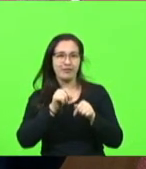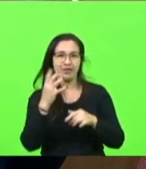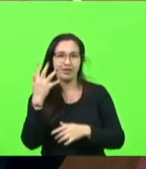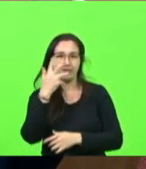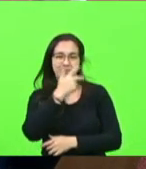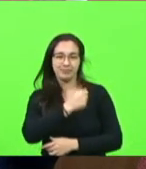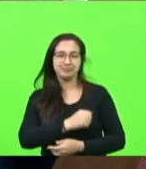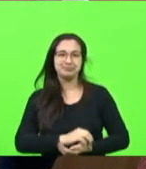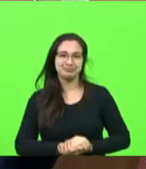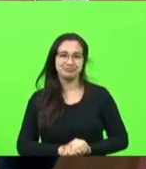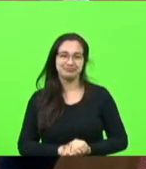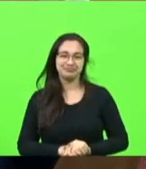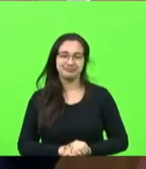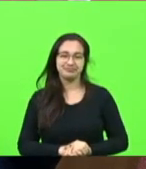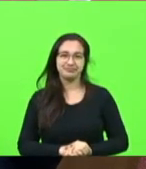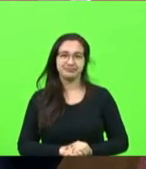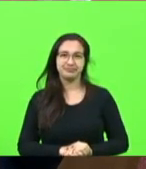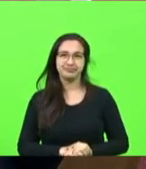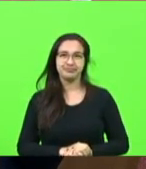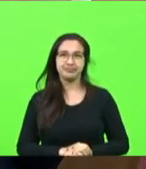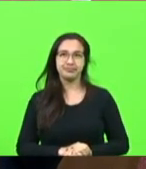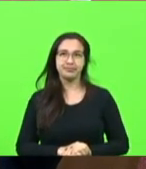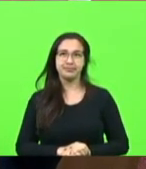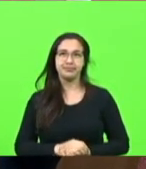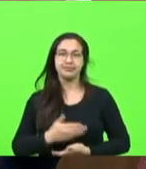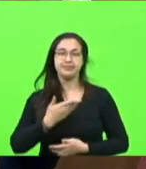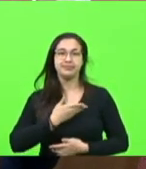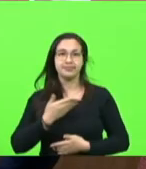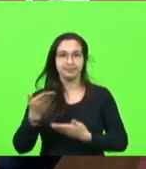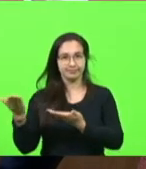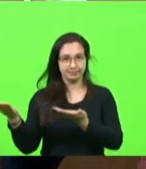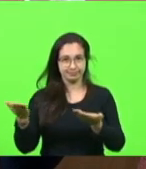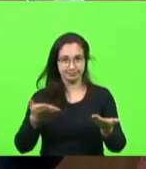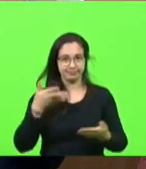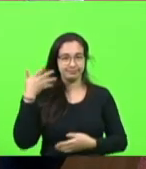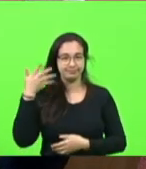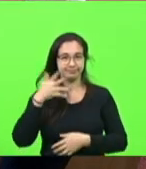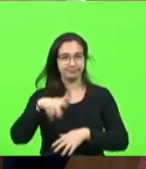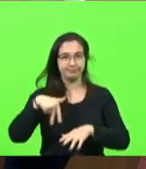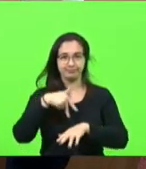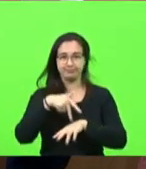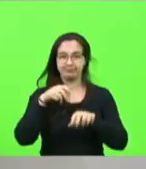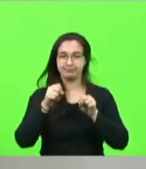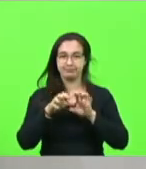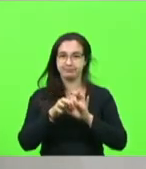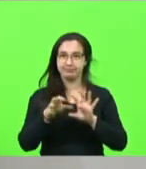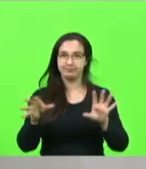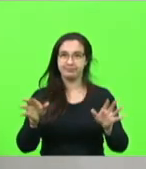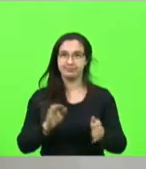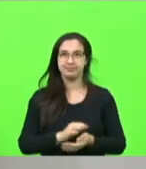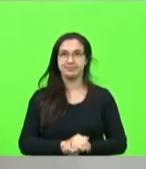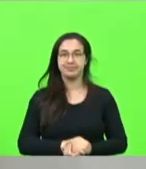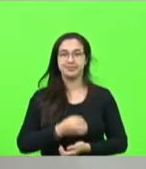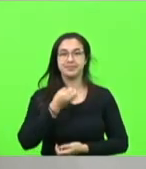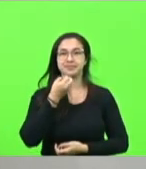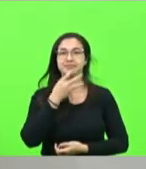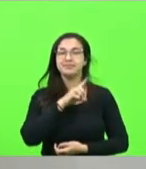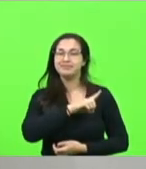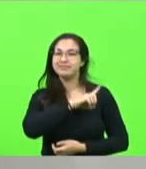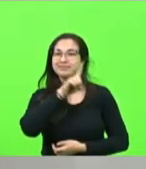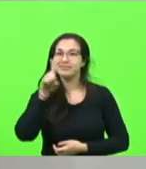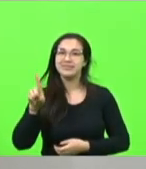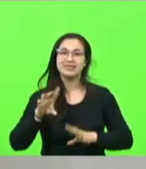Muito bem. Meu amigo Floriano, a palavra é sua. Muito bom dia a todas e a todos.